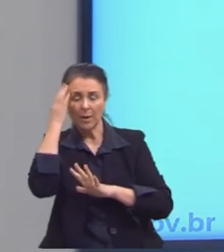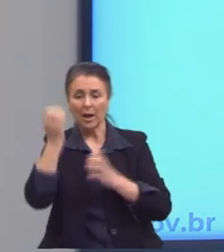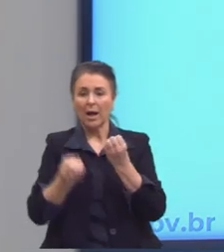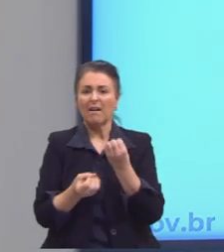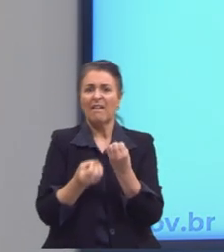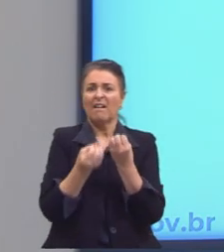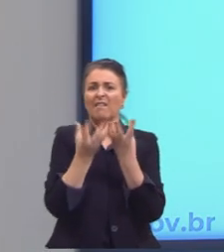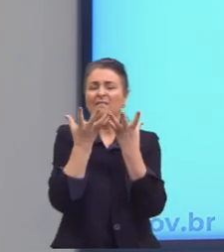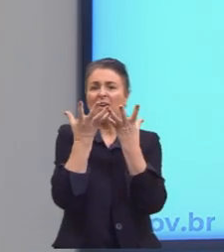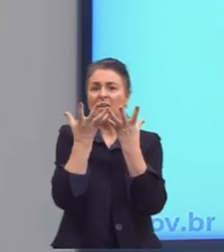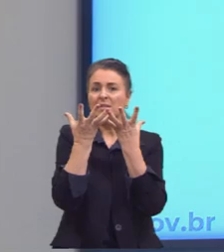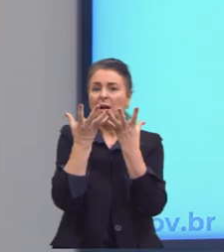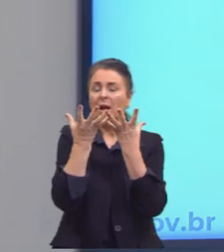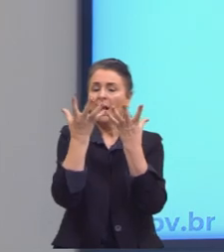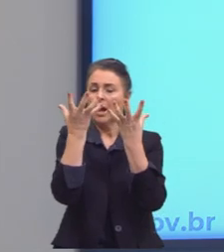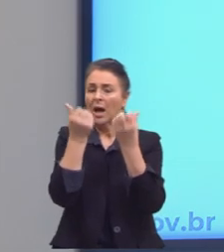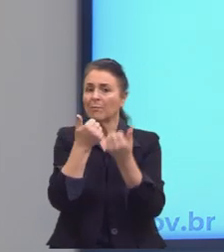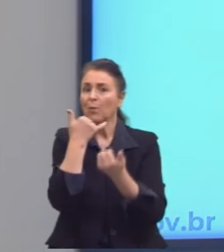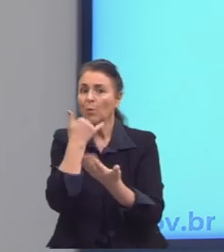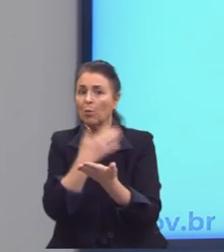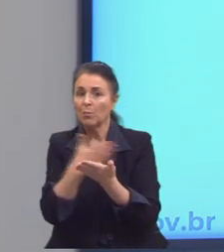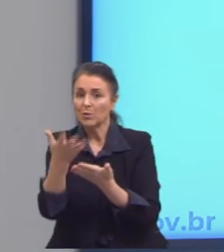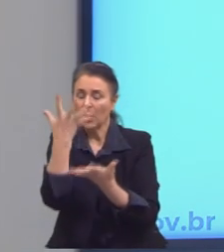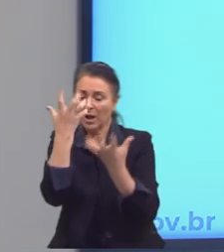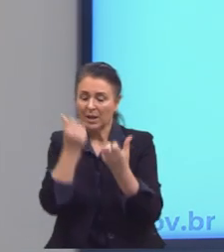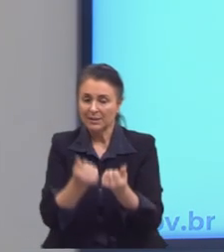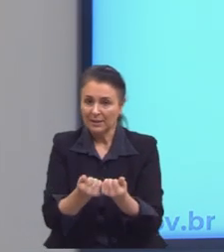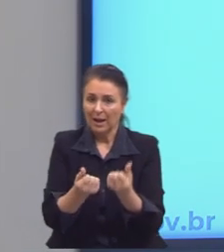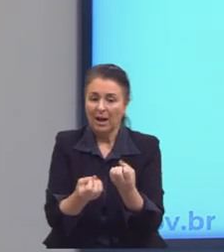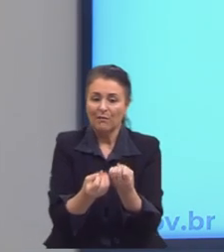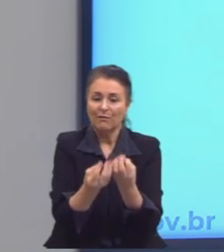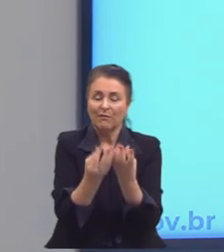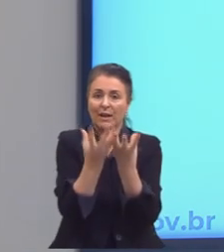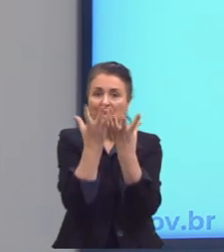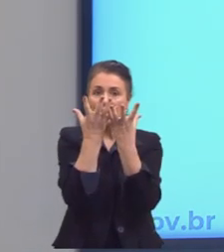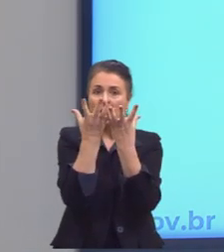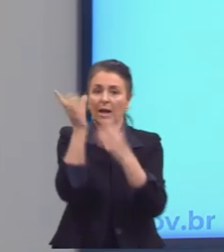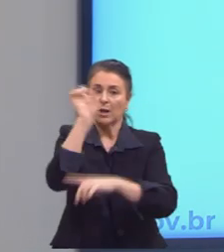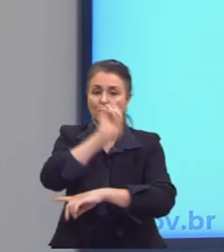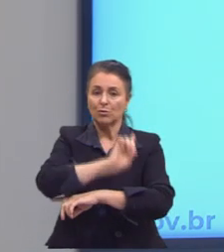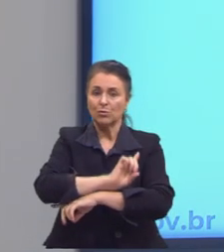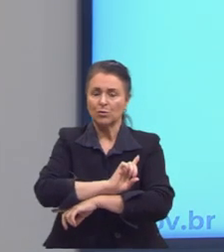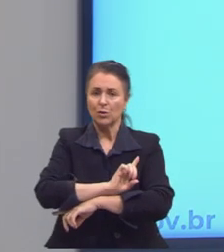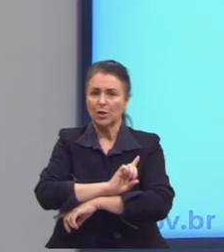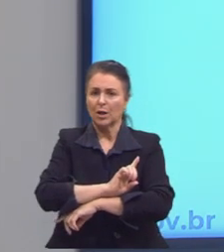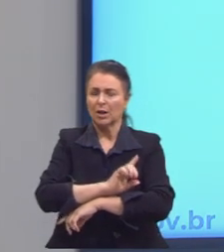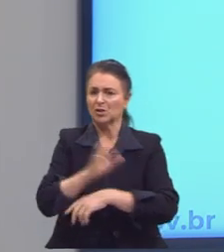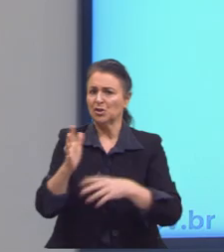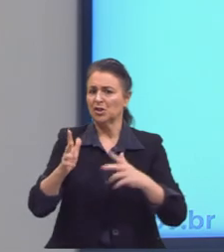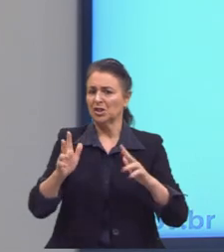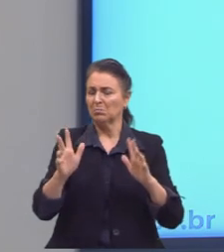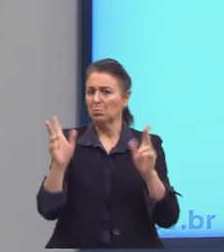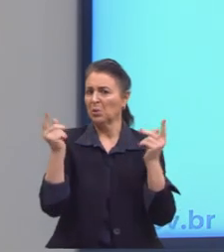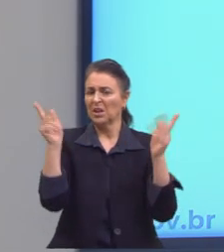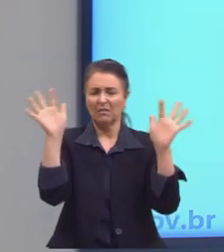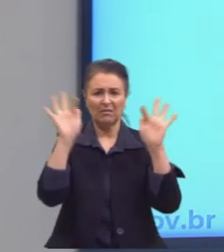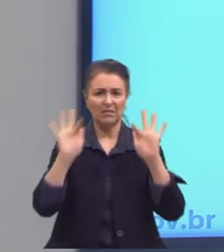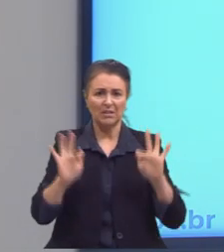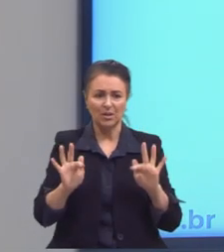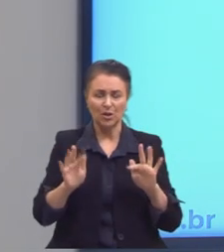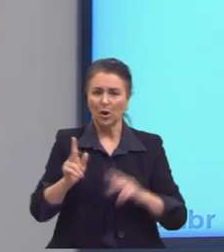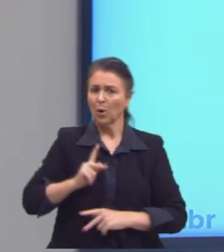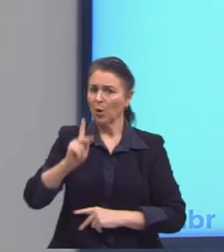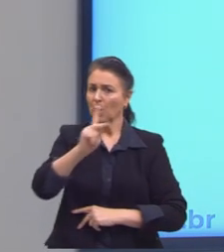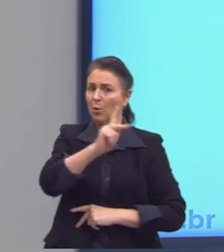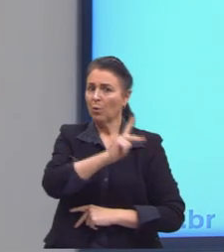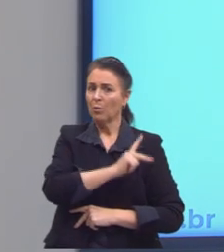redenção o dia. Páscoa de flores, dia de alegria, aquele povo foi tão afligido o